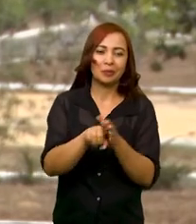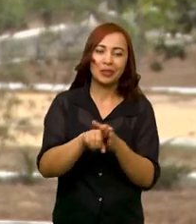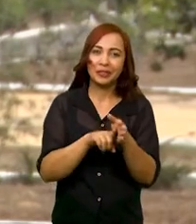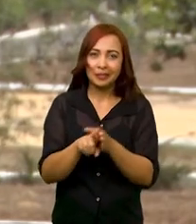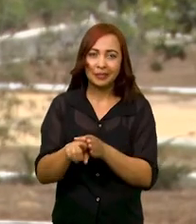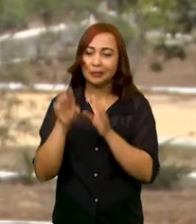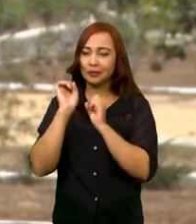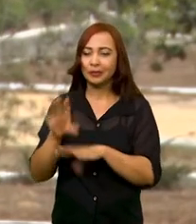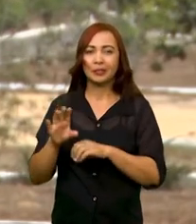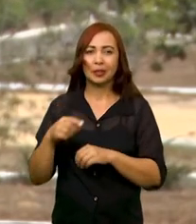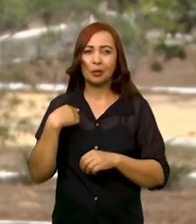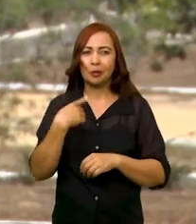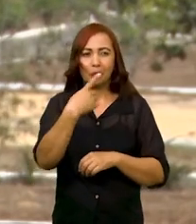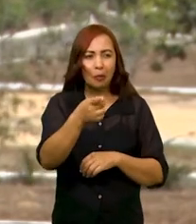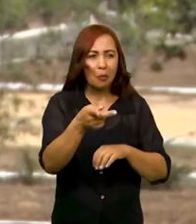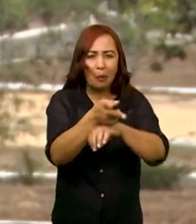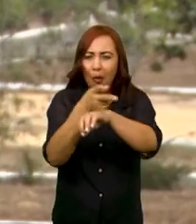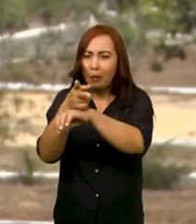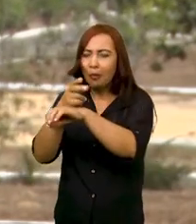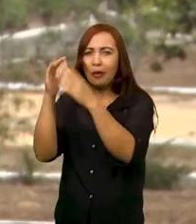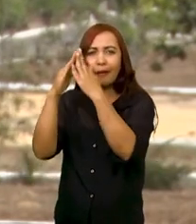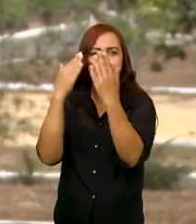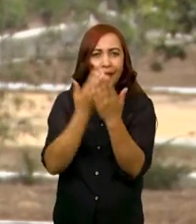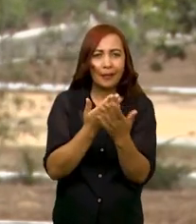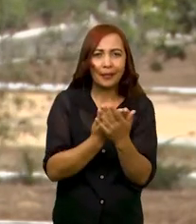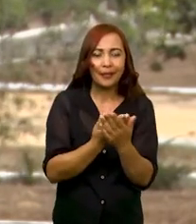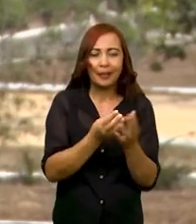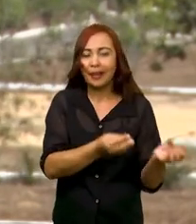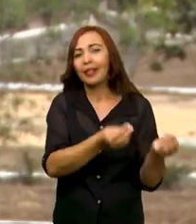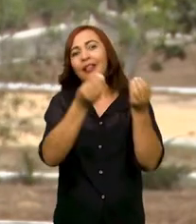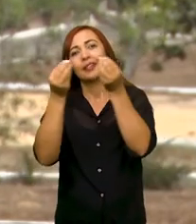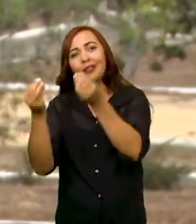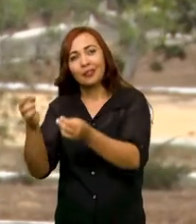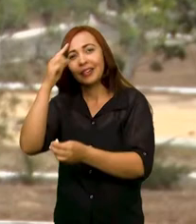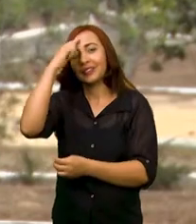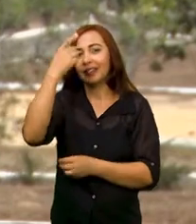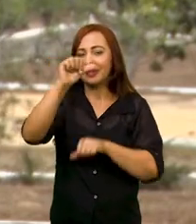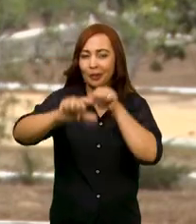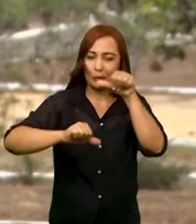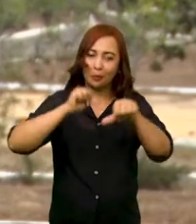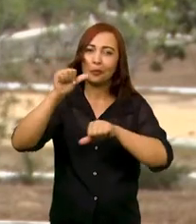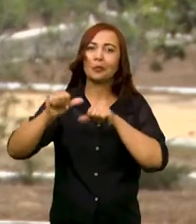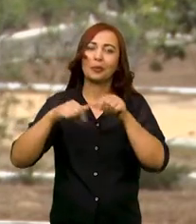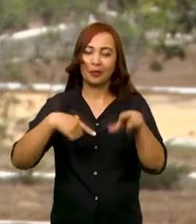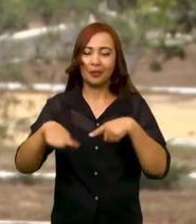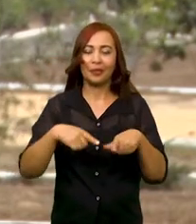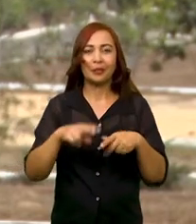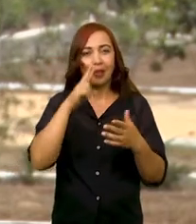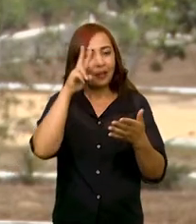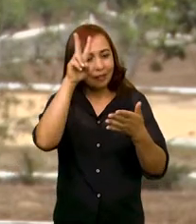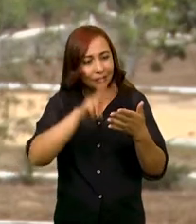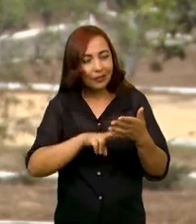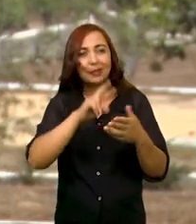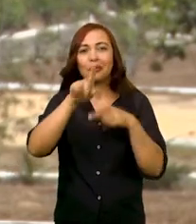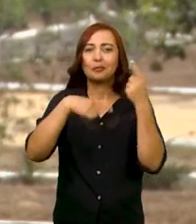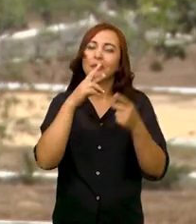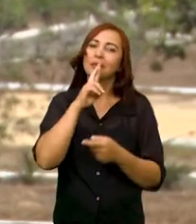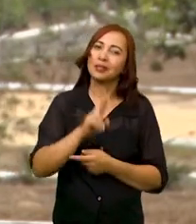projeto foi uma pesquisa e intervenção. Então, nós fomos à escola, nós levamos esta ideia,